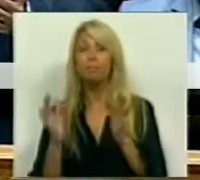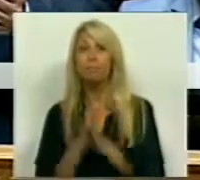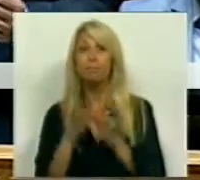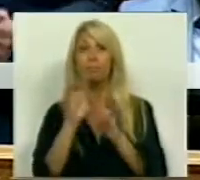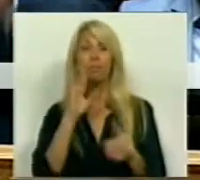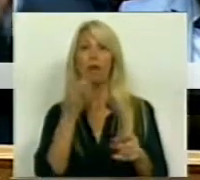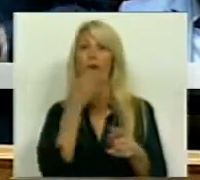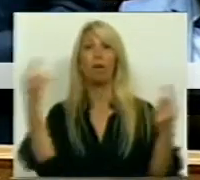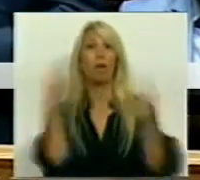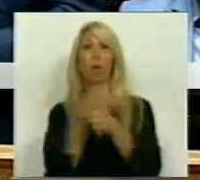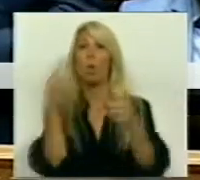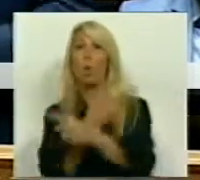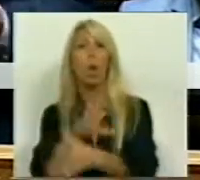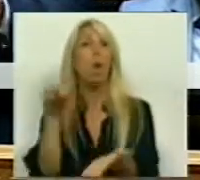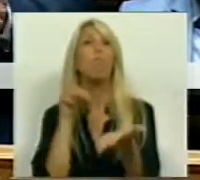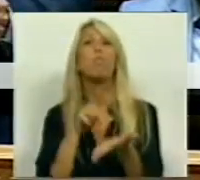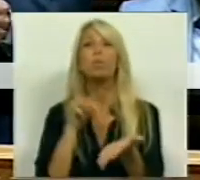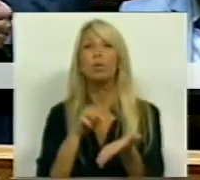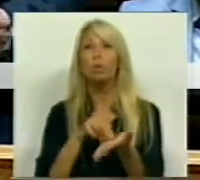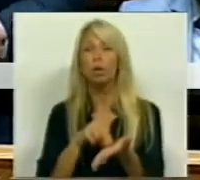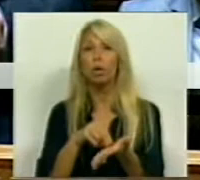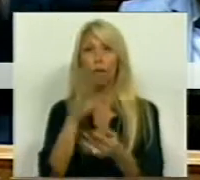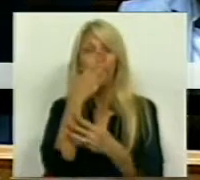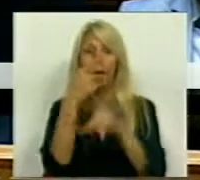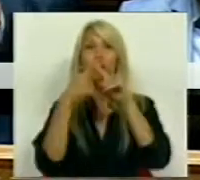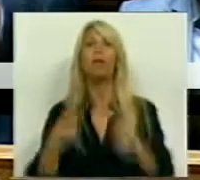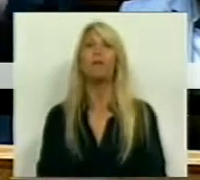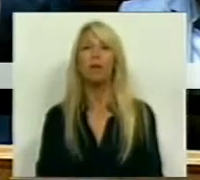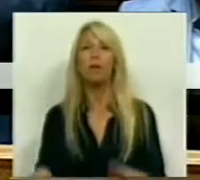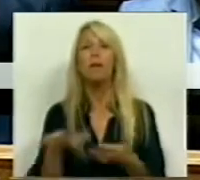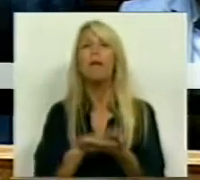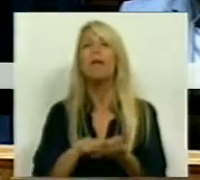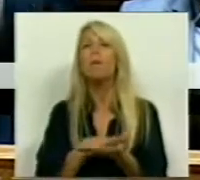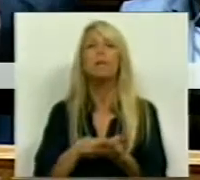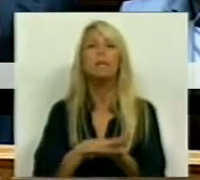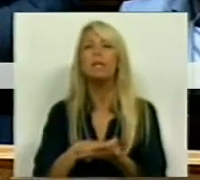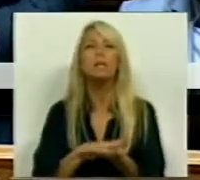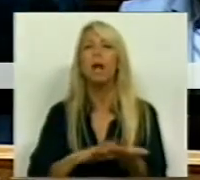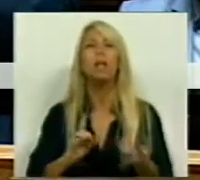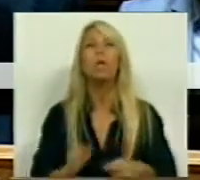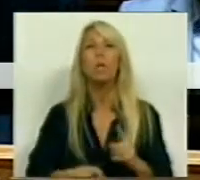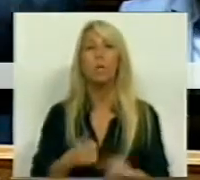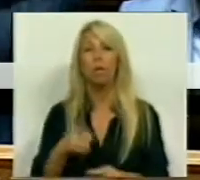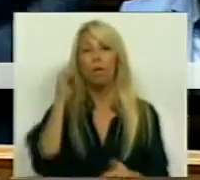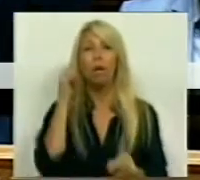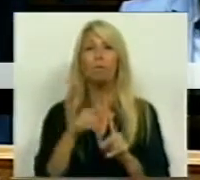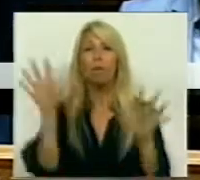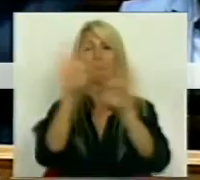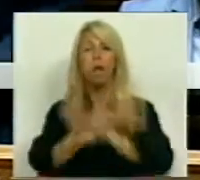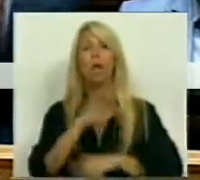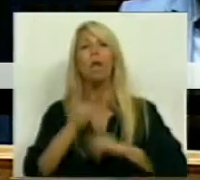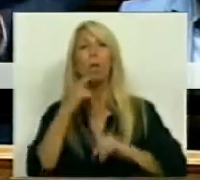contradições, estas posições aparentemente antagónicas, no essencial, visam esconder aquilo que está em causa.